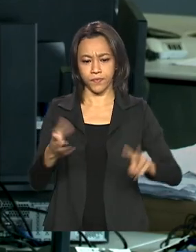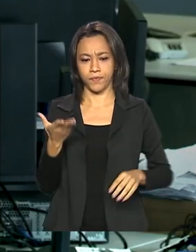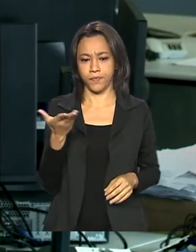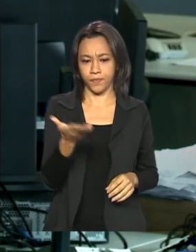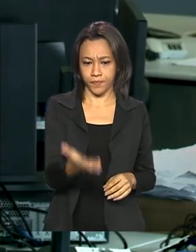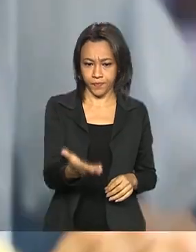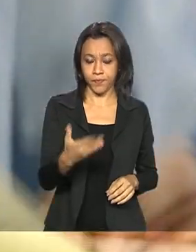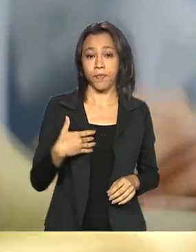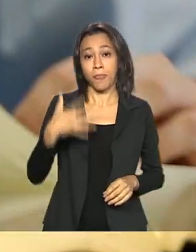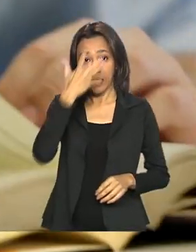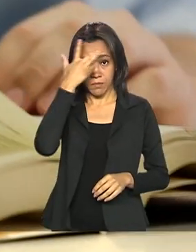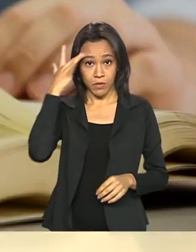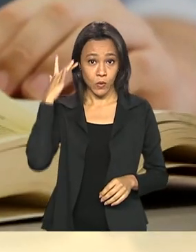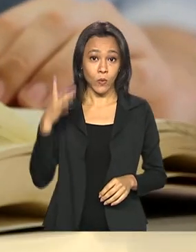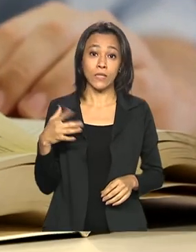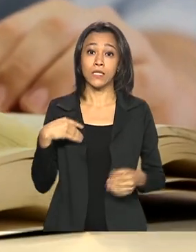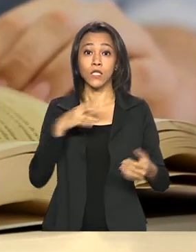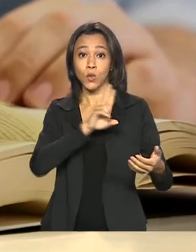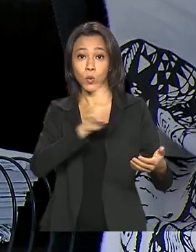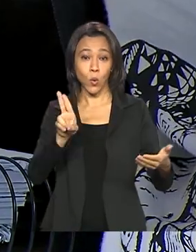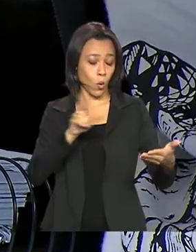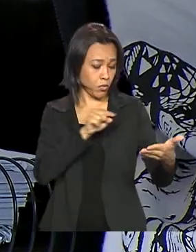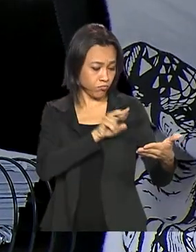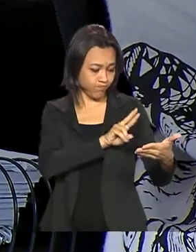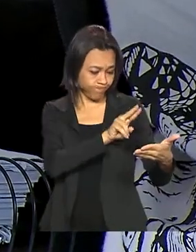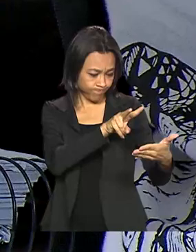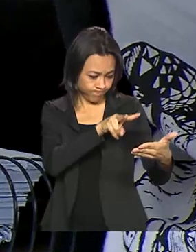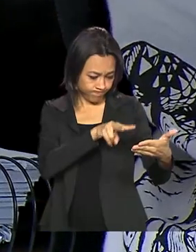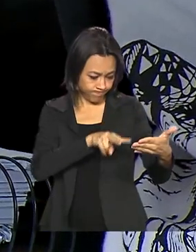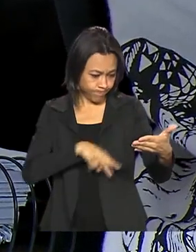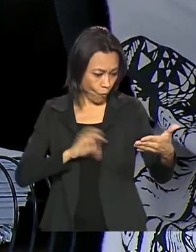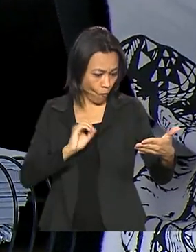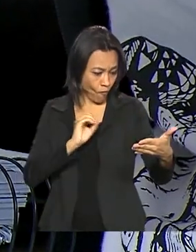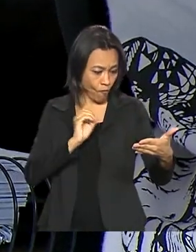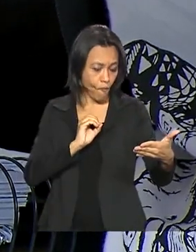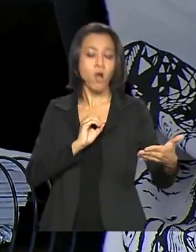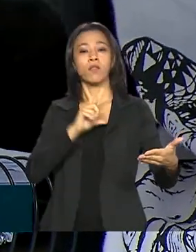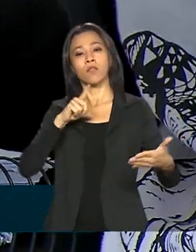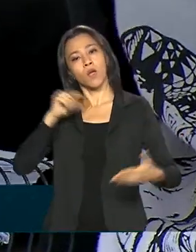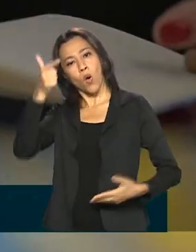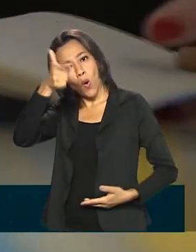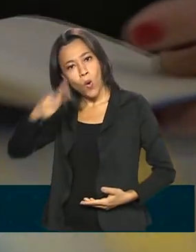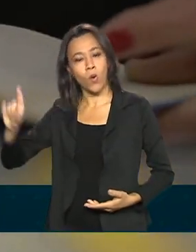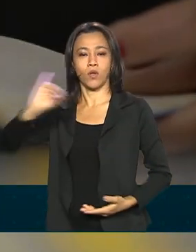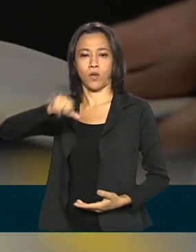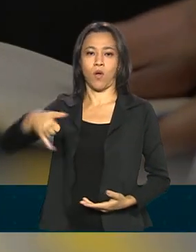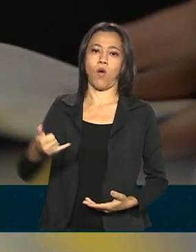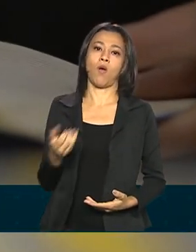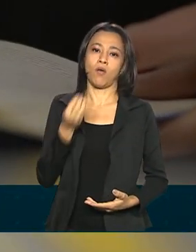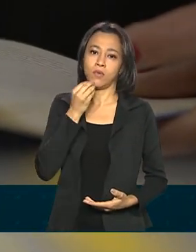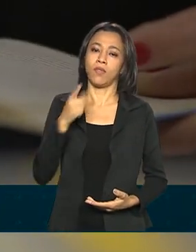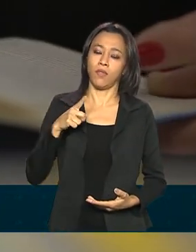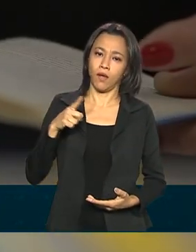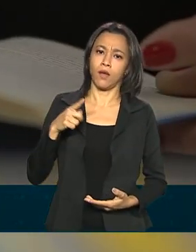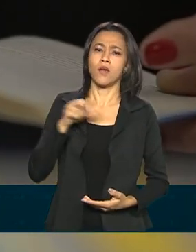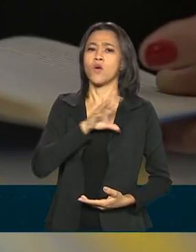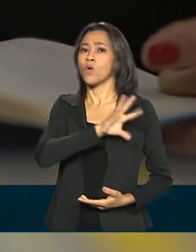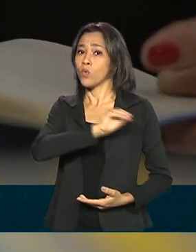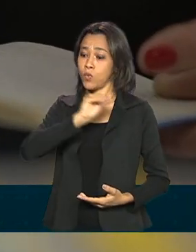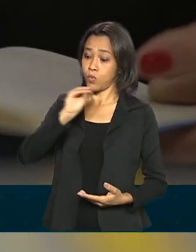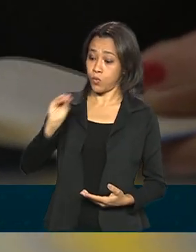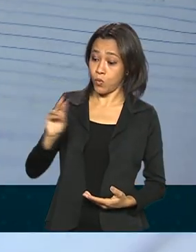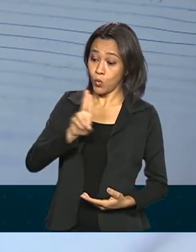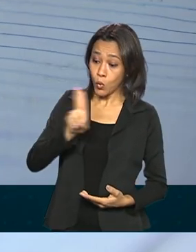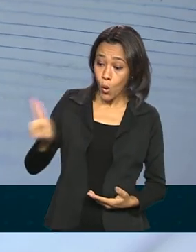Os candidatos que não tiverem sido selecionados ainda têm uma segunda chance. Esses candidatos vão automaticamente para uma lista de